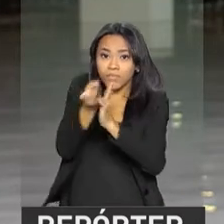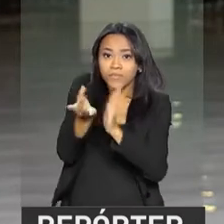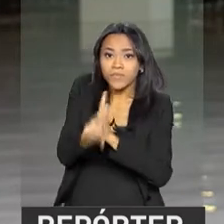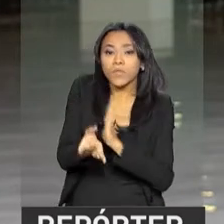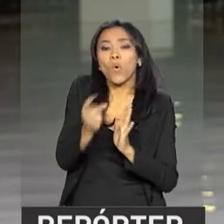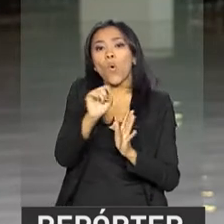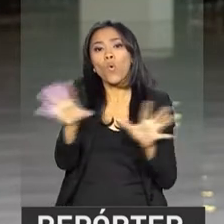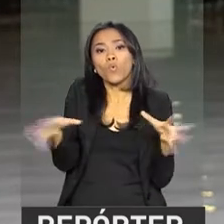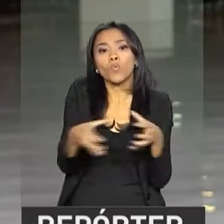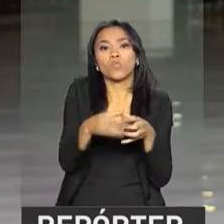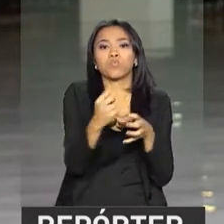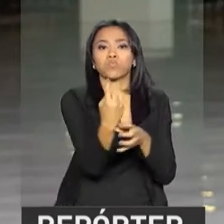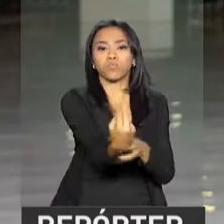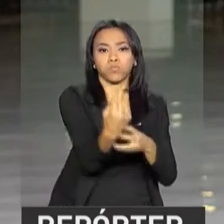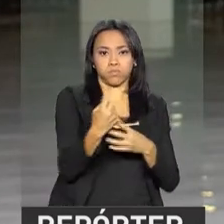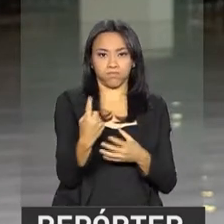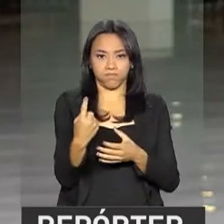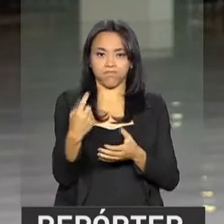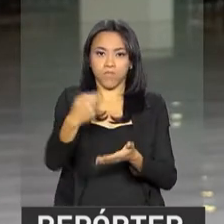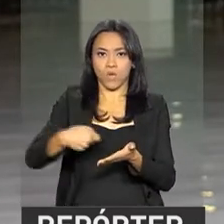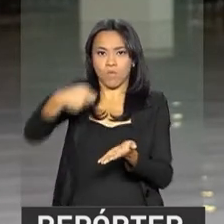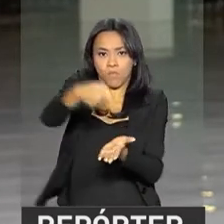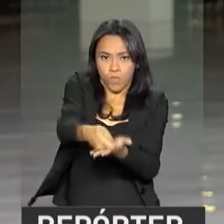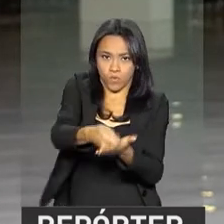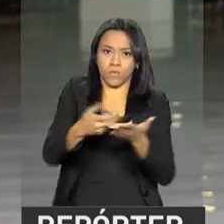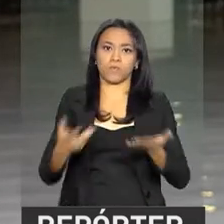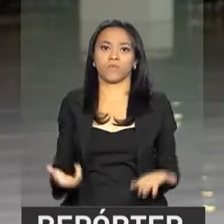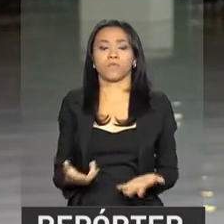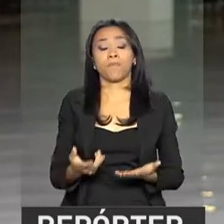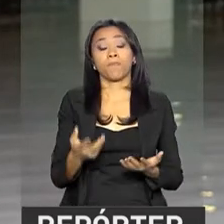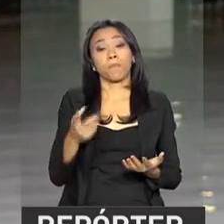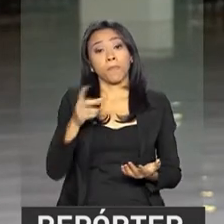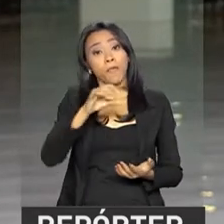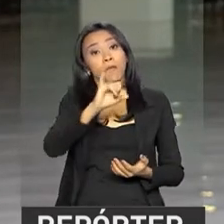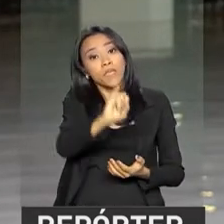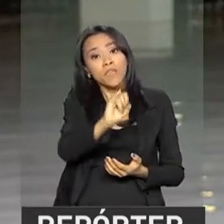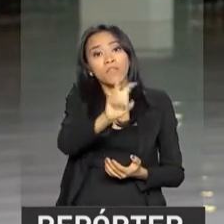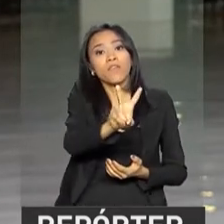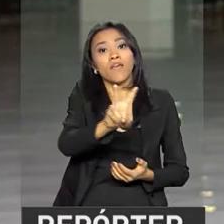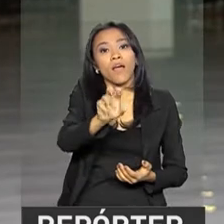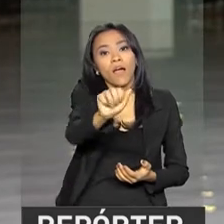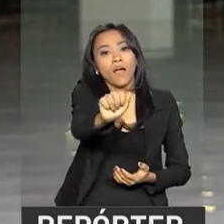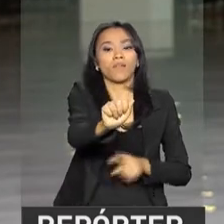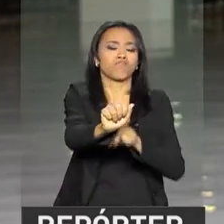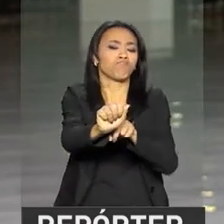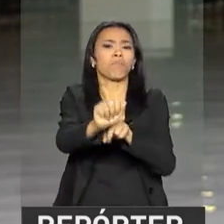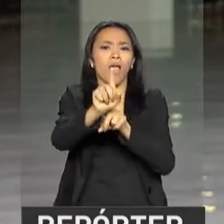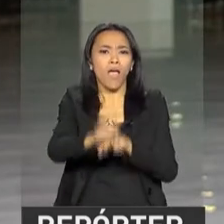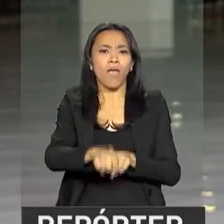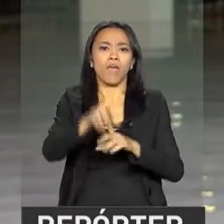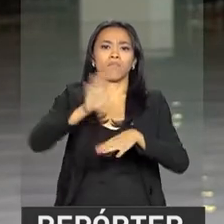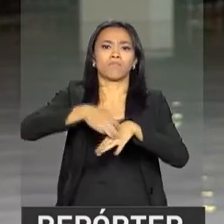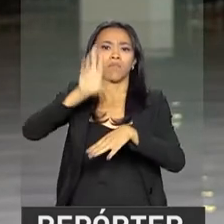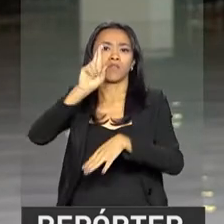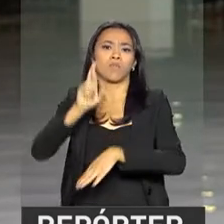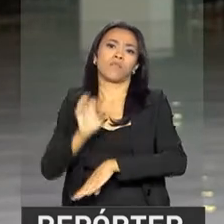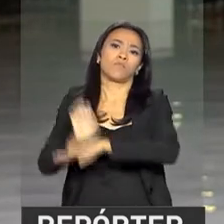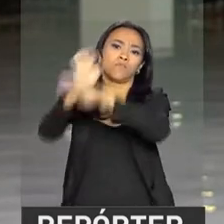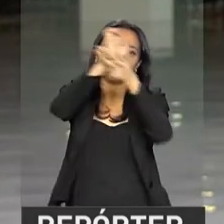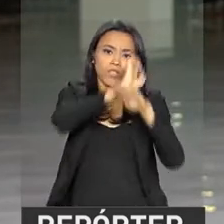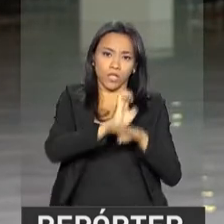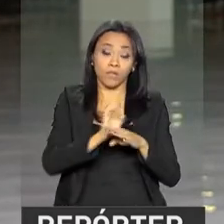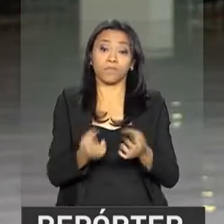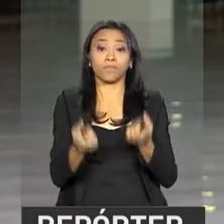unificados para criar o Imposto sobre Valor Agregado, o IVA, que seria de competência dos Estados. Já